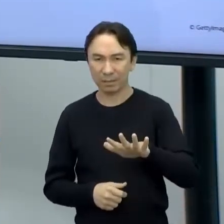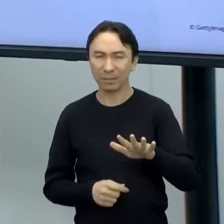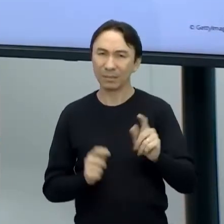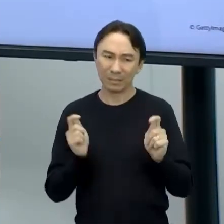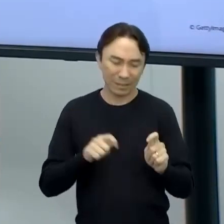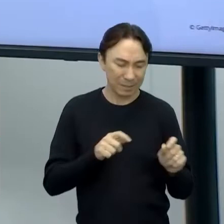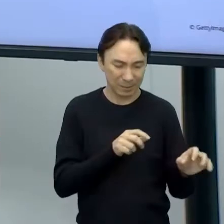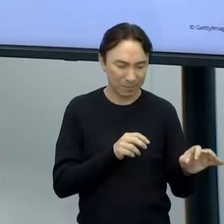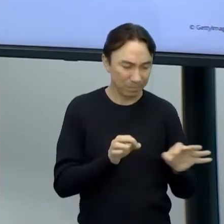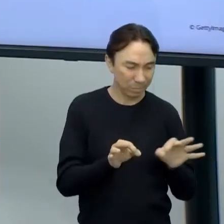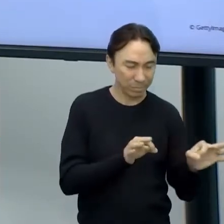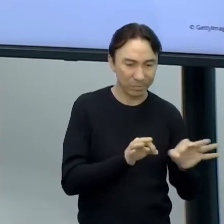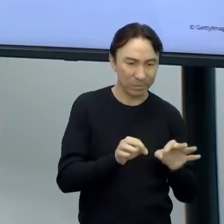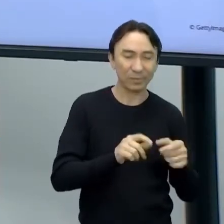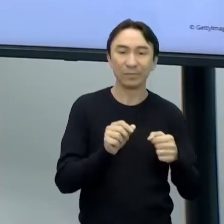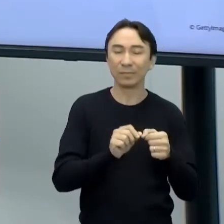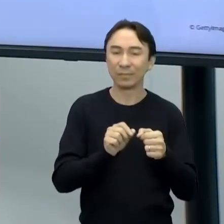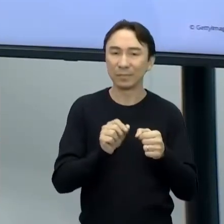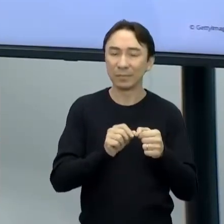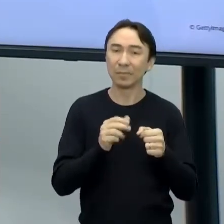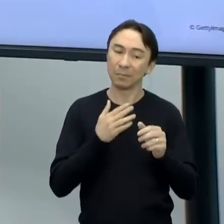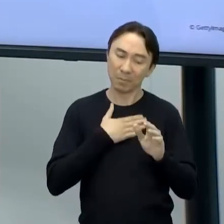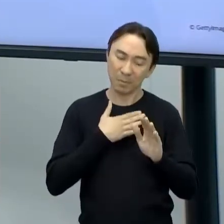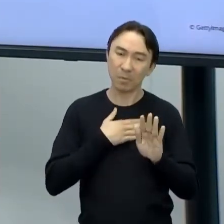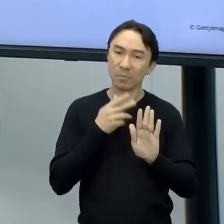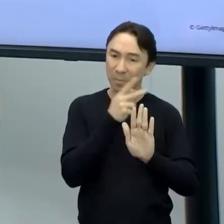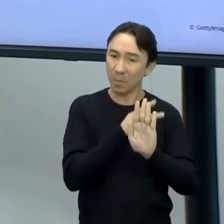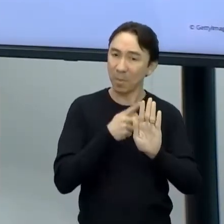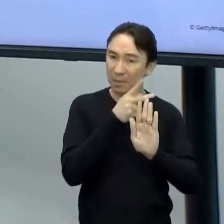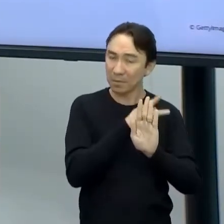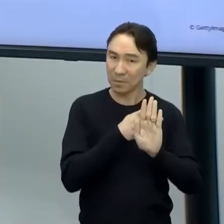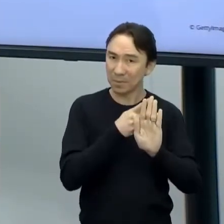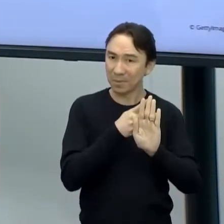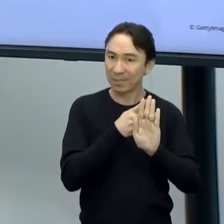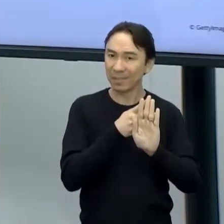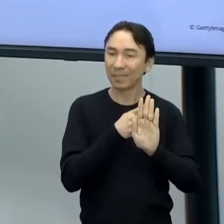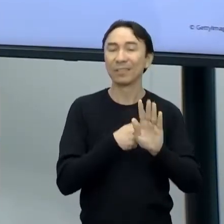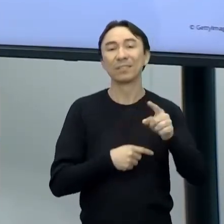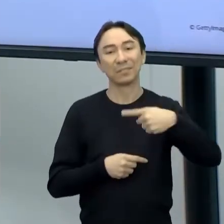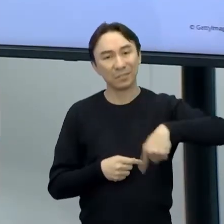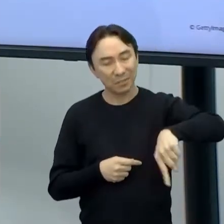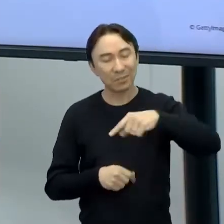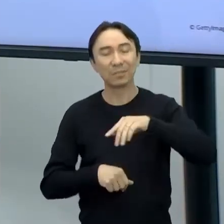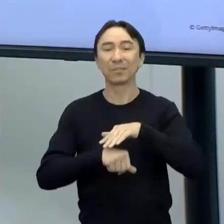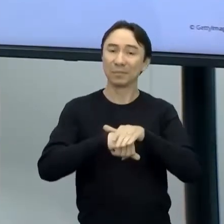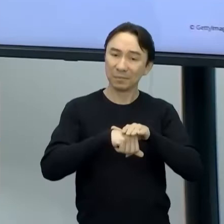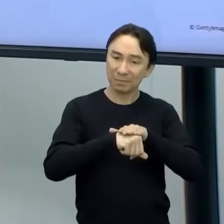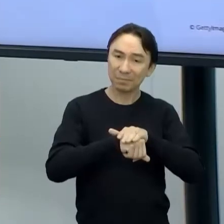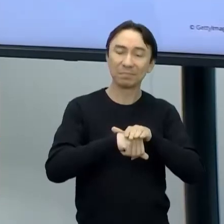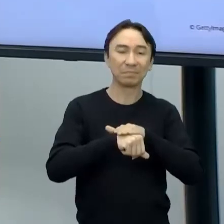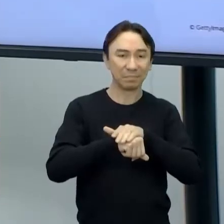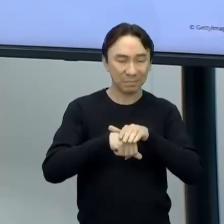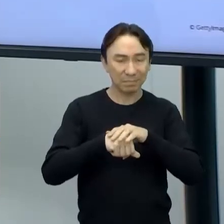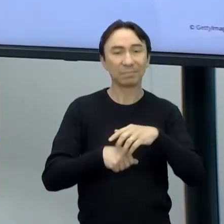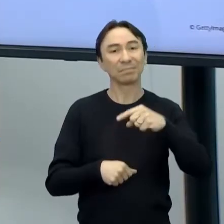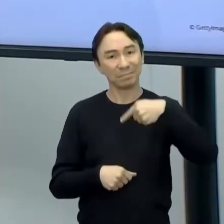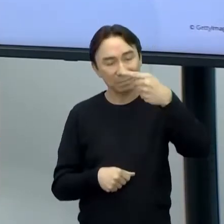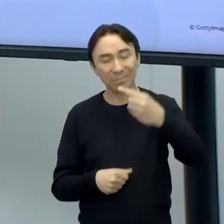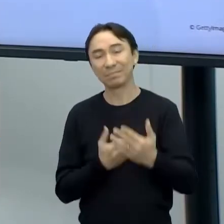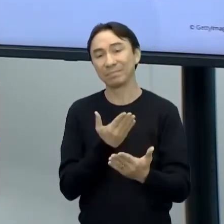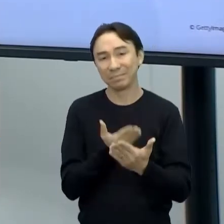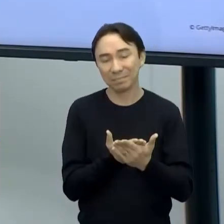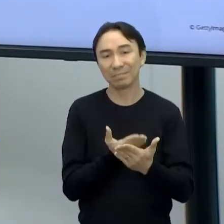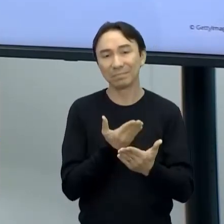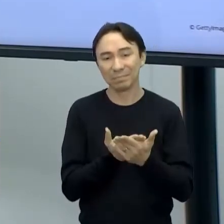tudo isso que nós vamos conversar nas próximas aulas. Nós vamos bater papo, discutir. E vamos também ter pessoas aqui